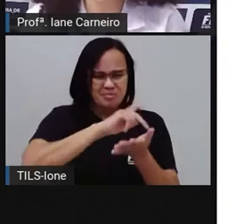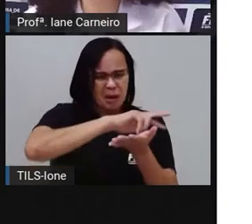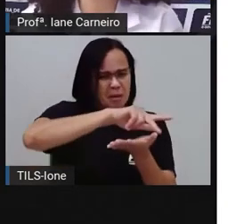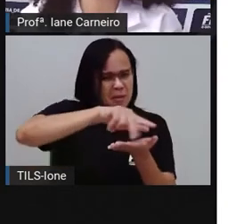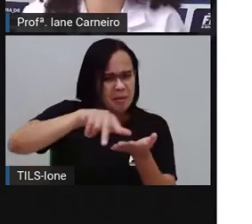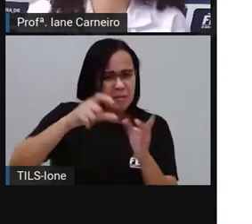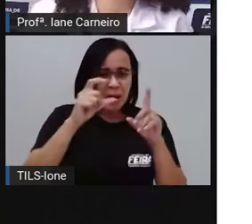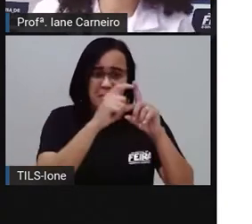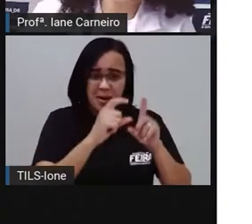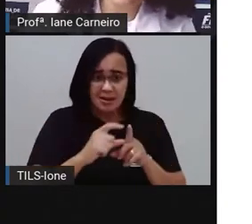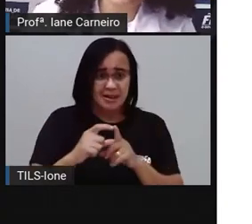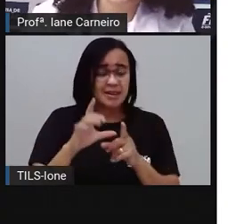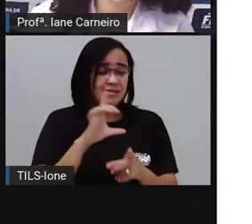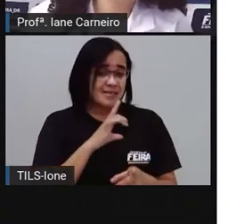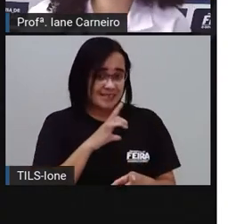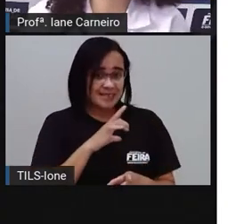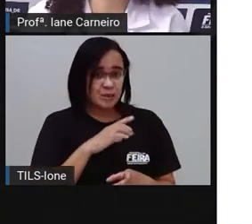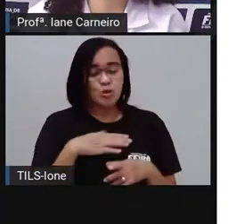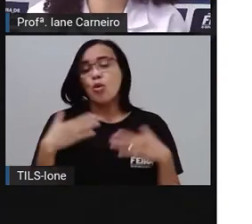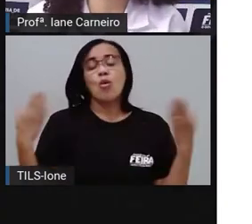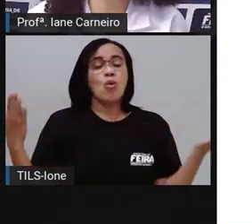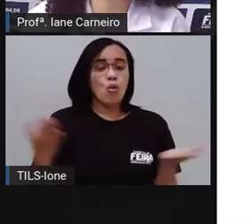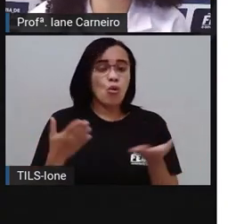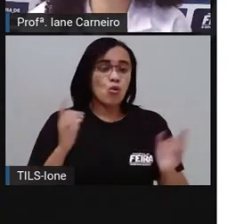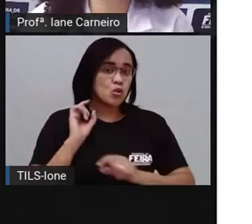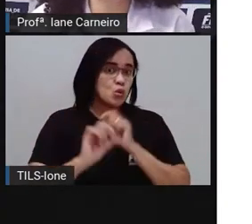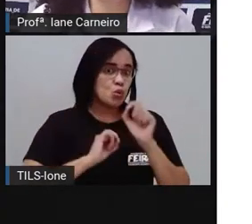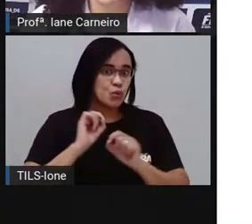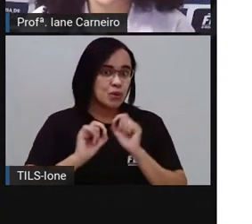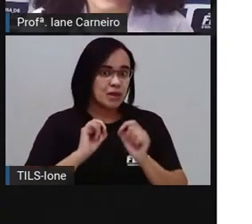sobre as comidas típicas da nossa região, né?